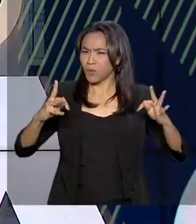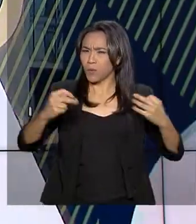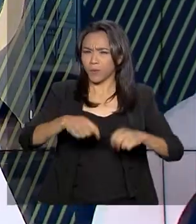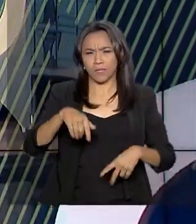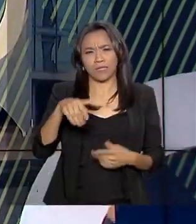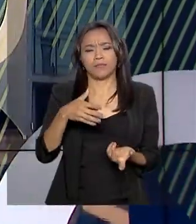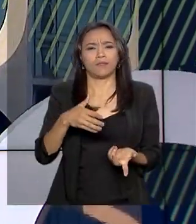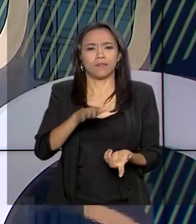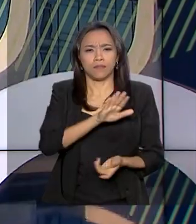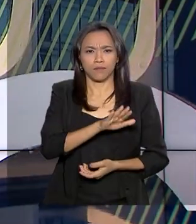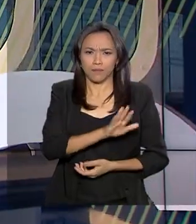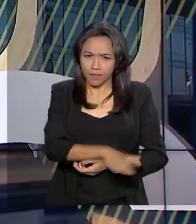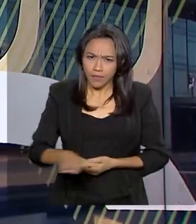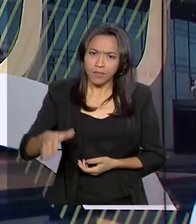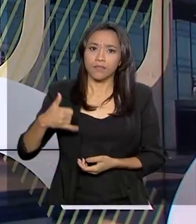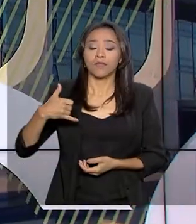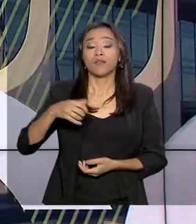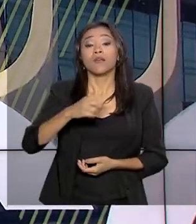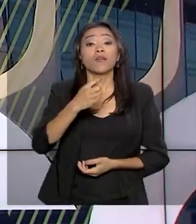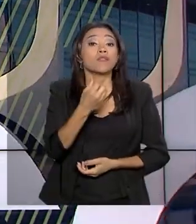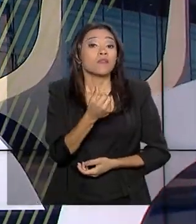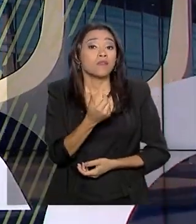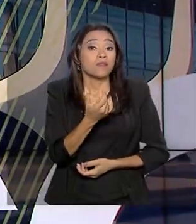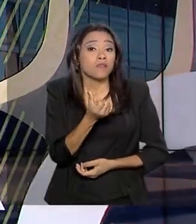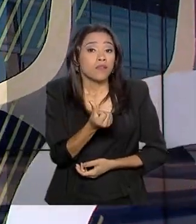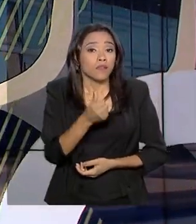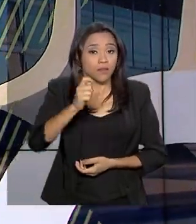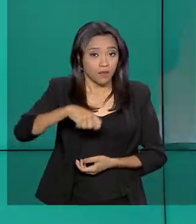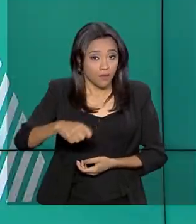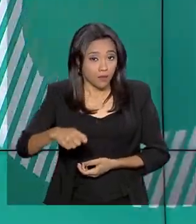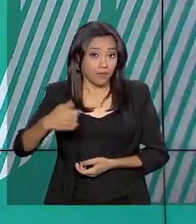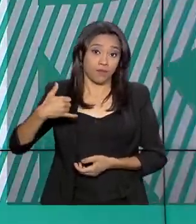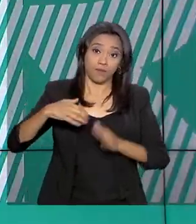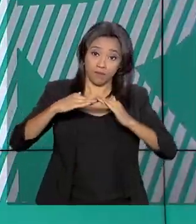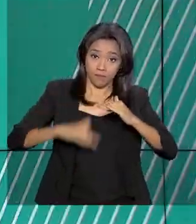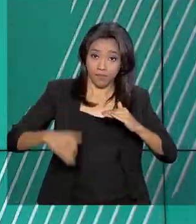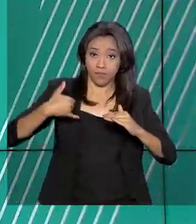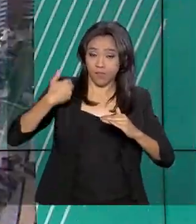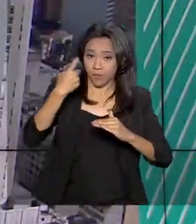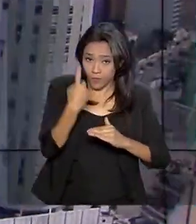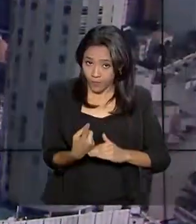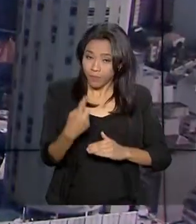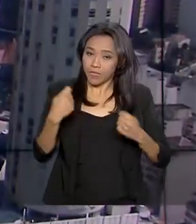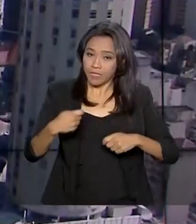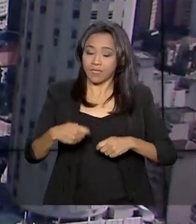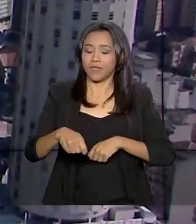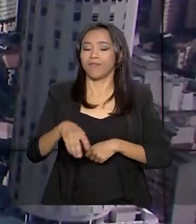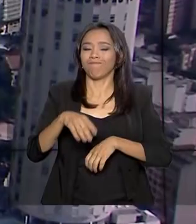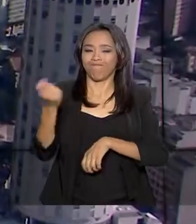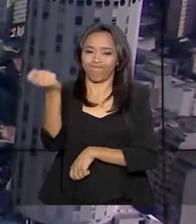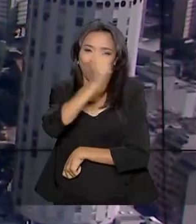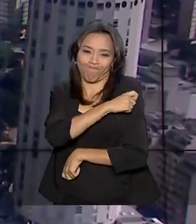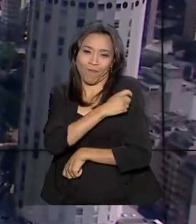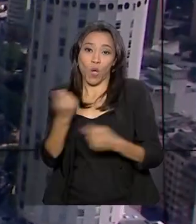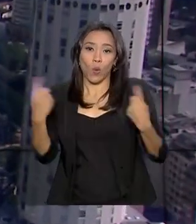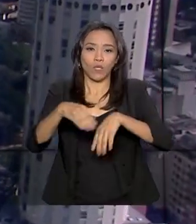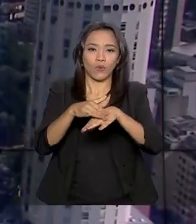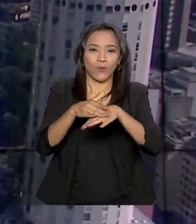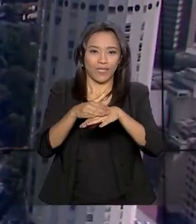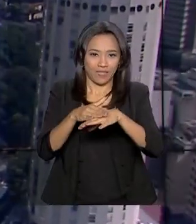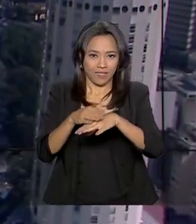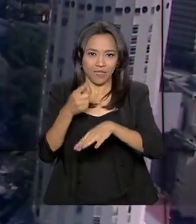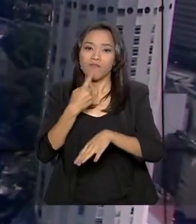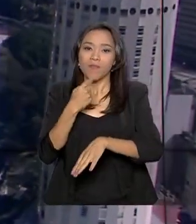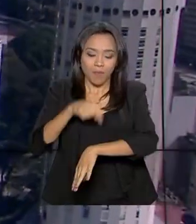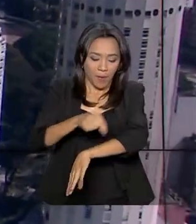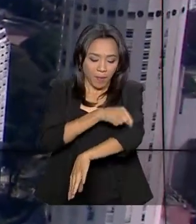crianças de 6 meses a menores de 1 ano devem ser vacinadas contra o sarampo. A recomendação é do Ministério da Saúde. A Alessandra Lago